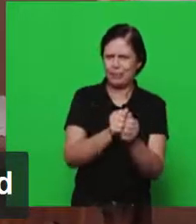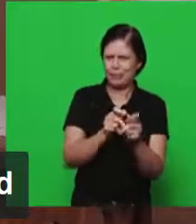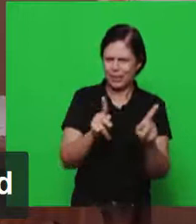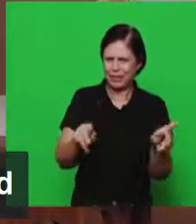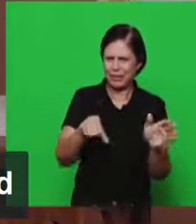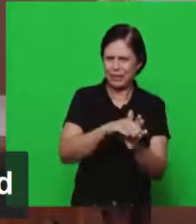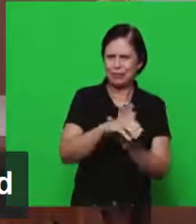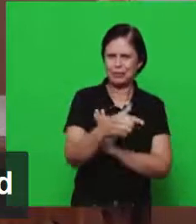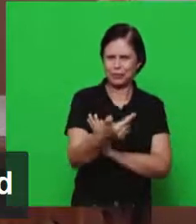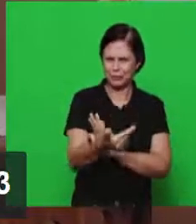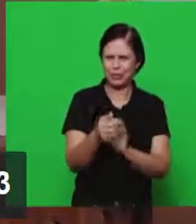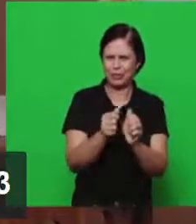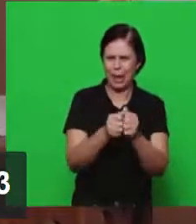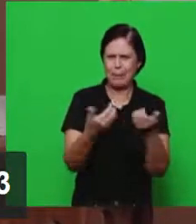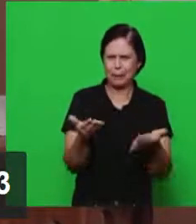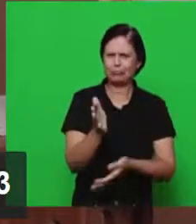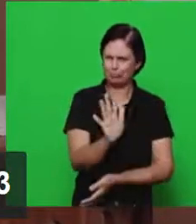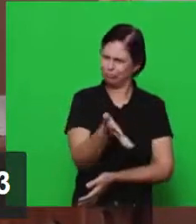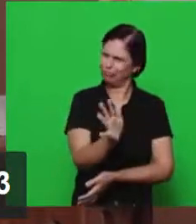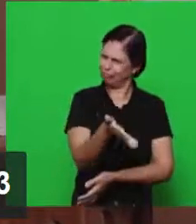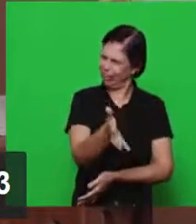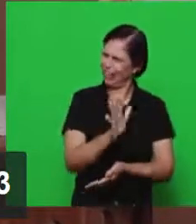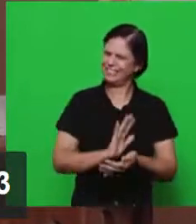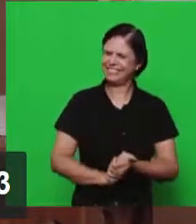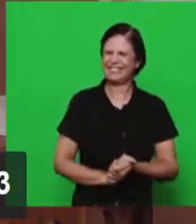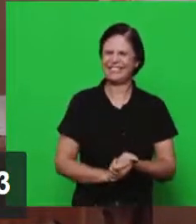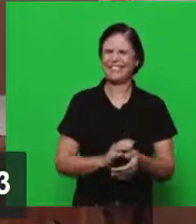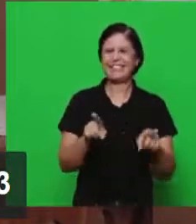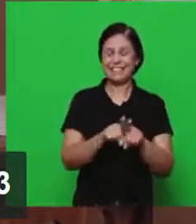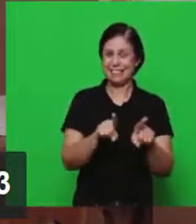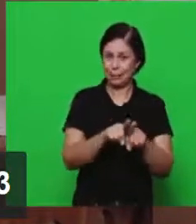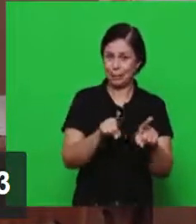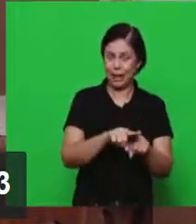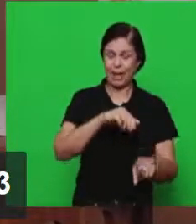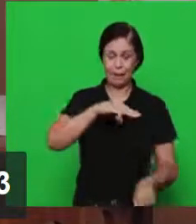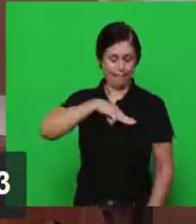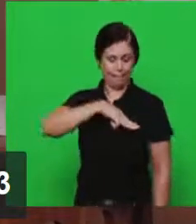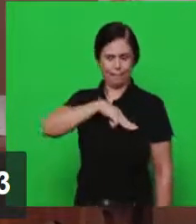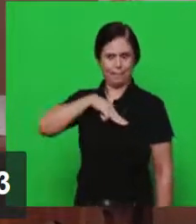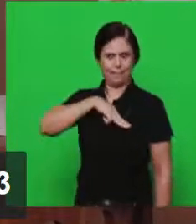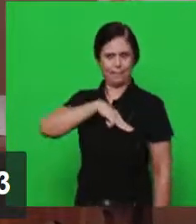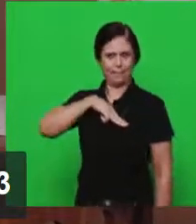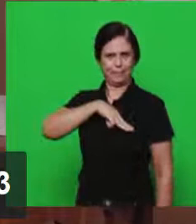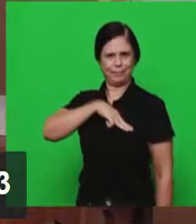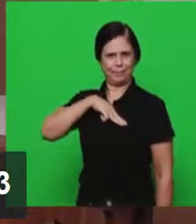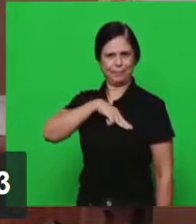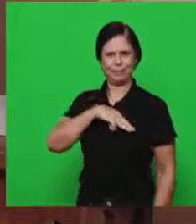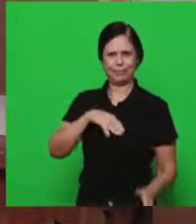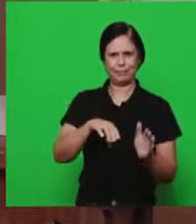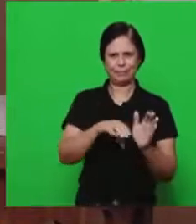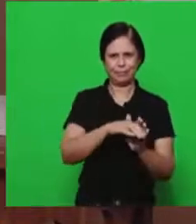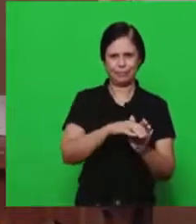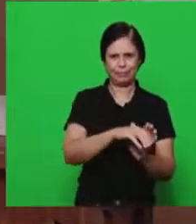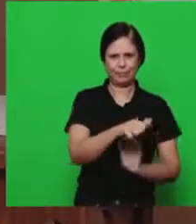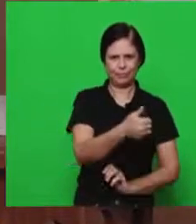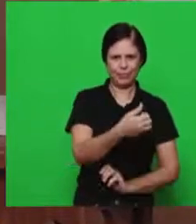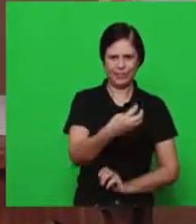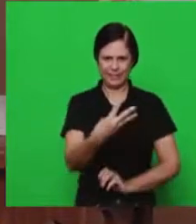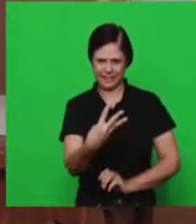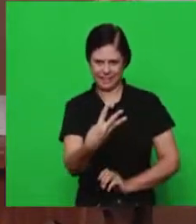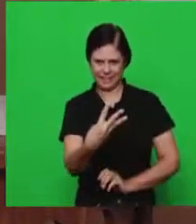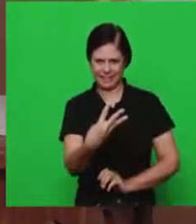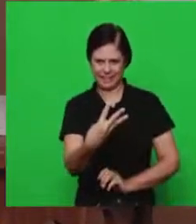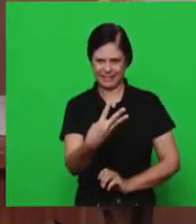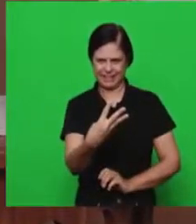2, e também, no Evangelho de Mateus, no capítulo 13, onde ali estaremos